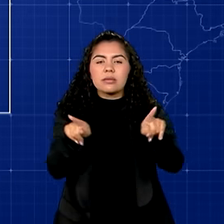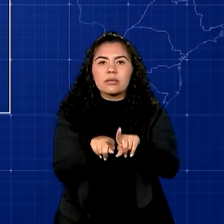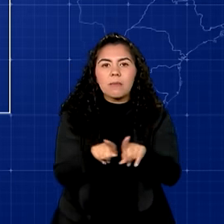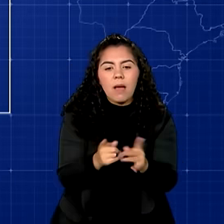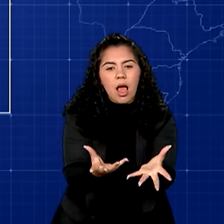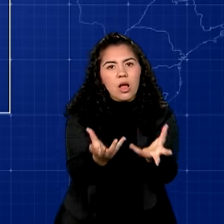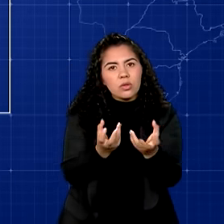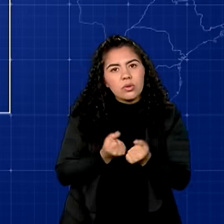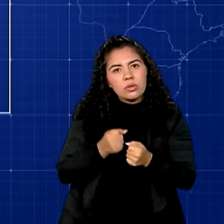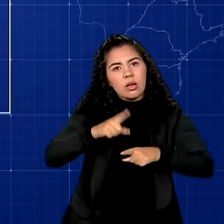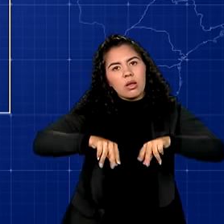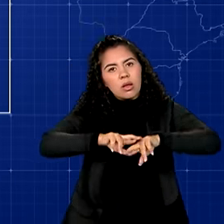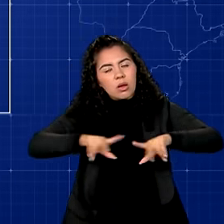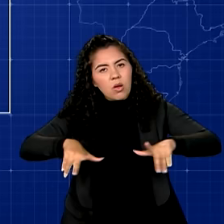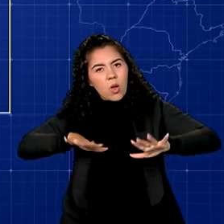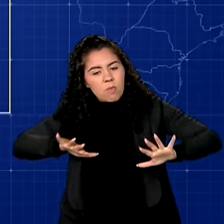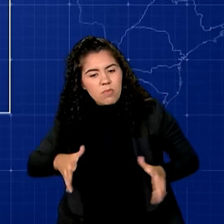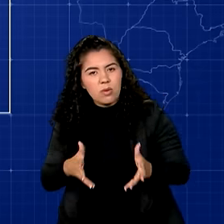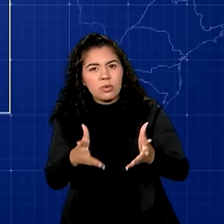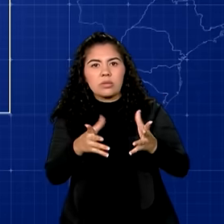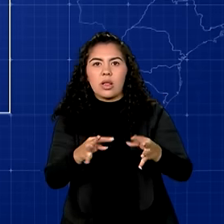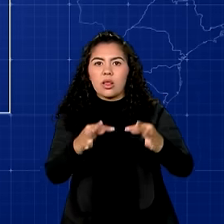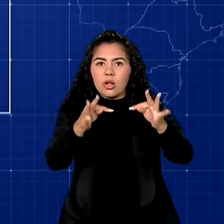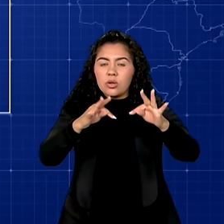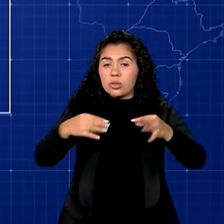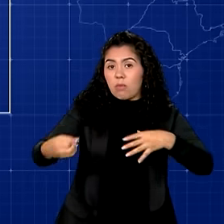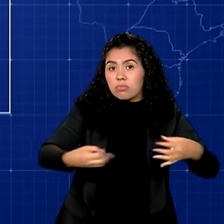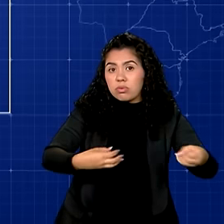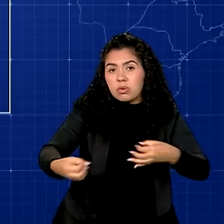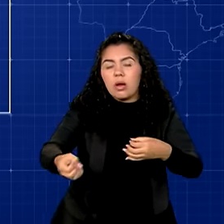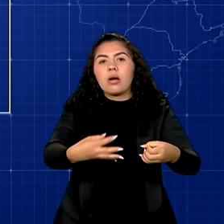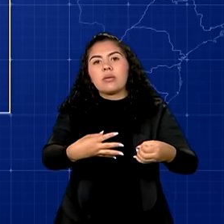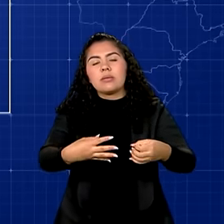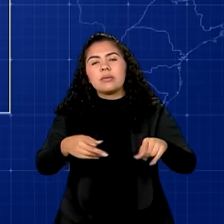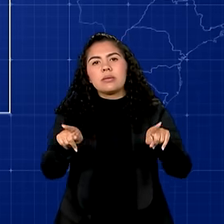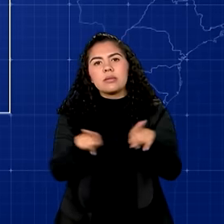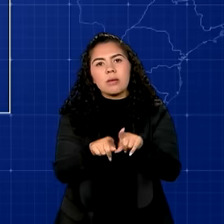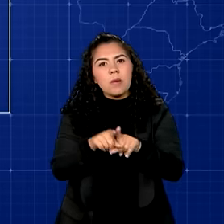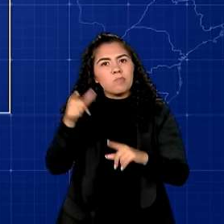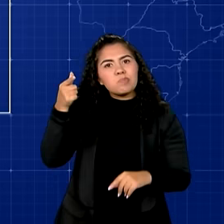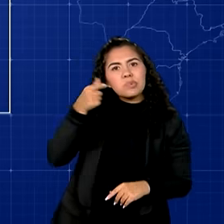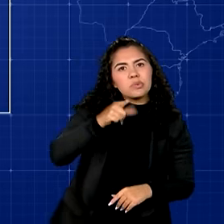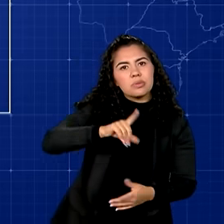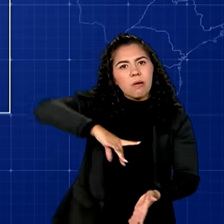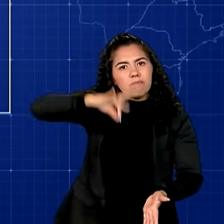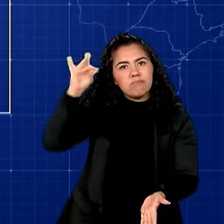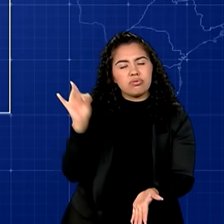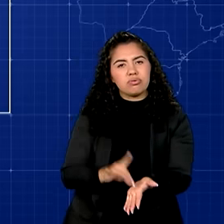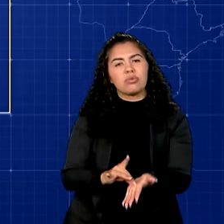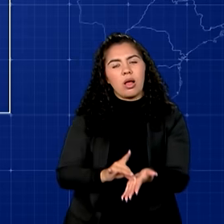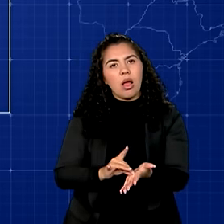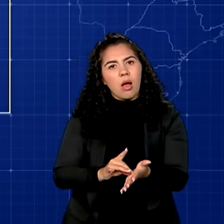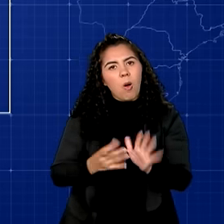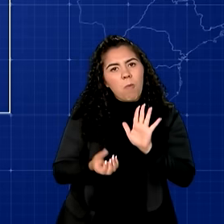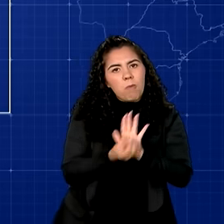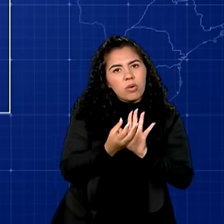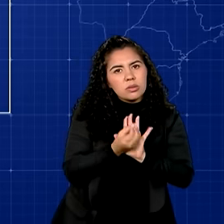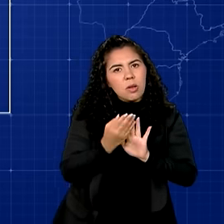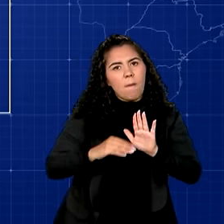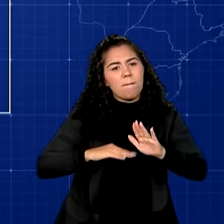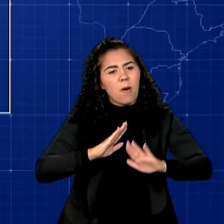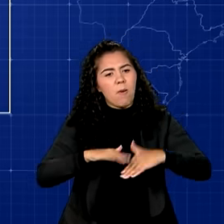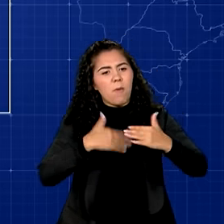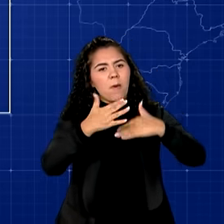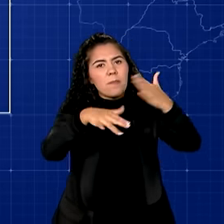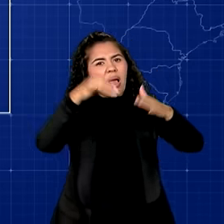de medidas de promoção da tecnologia e inovação para, entre outras coisas, tornar possível o aumento da produção sem precisar